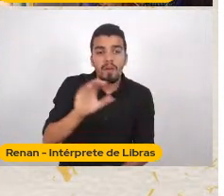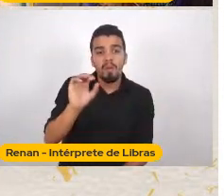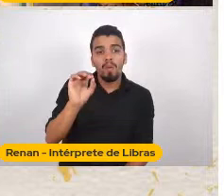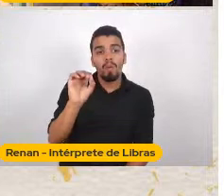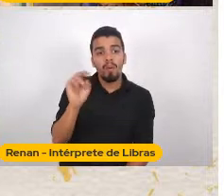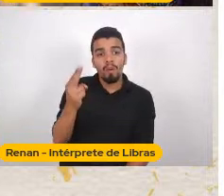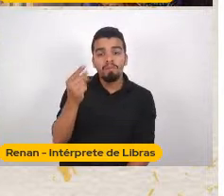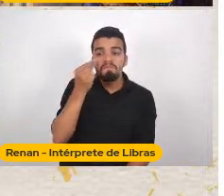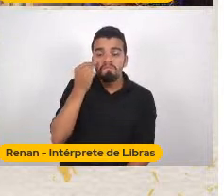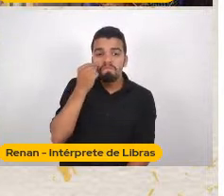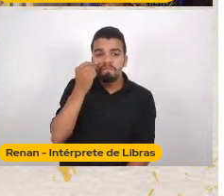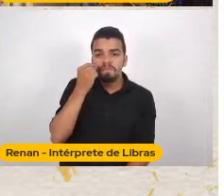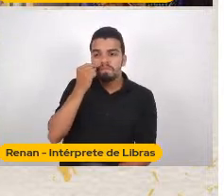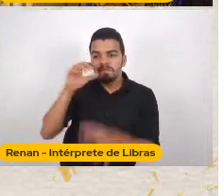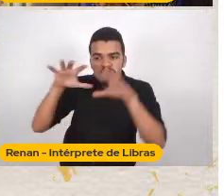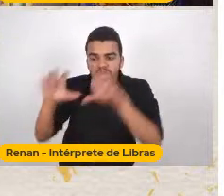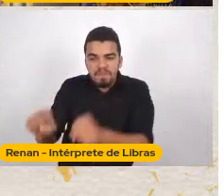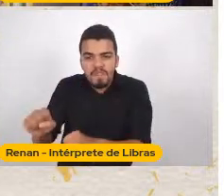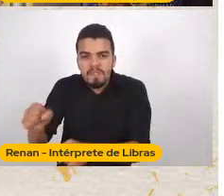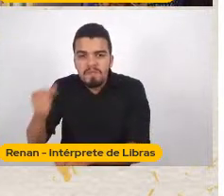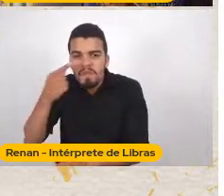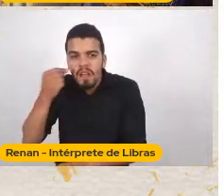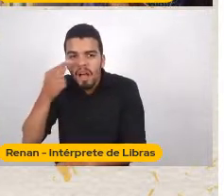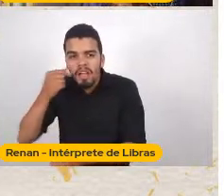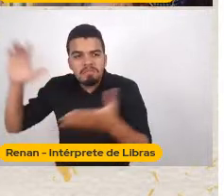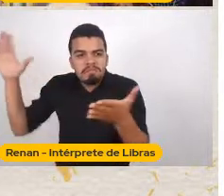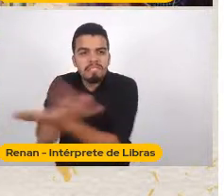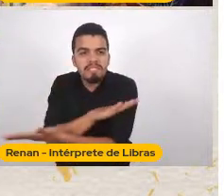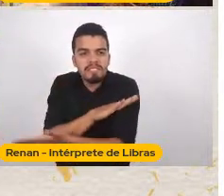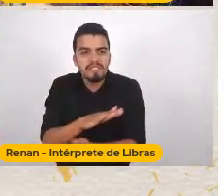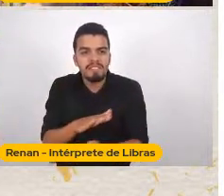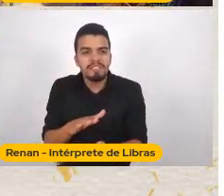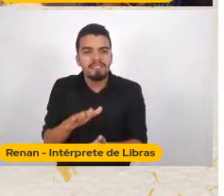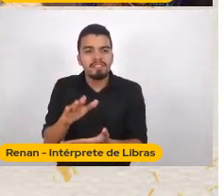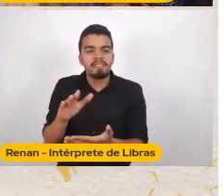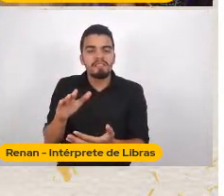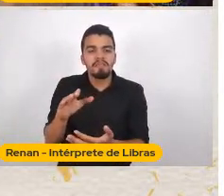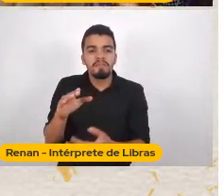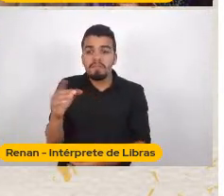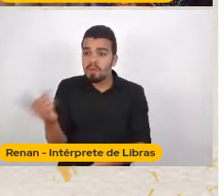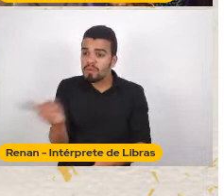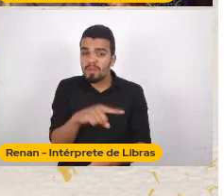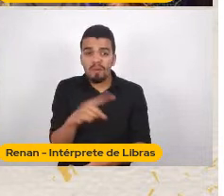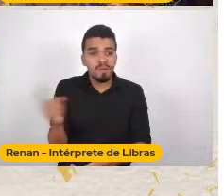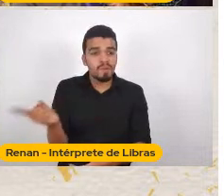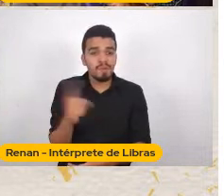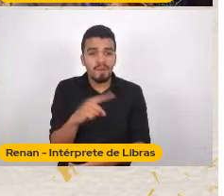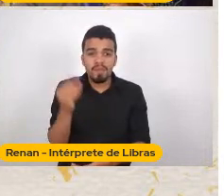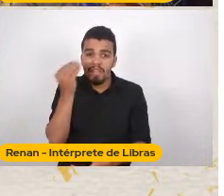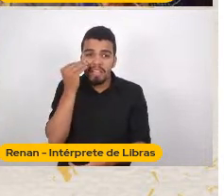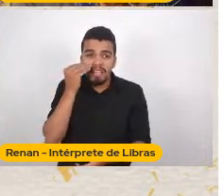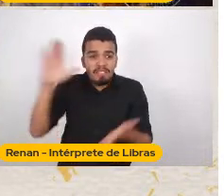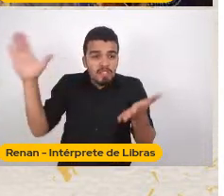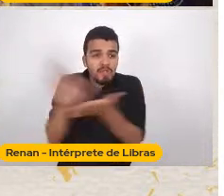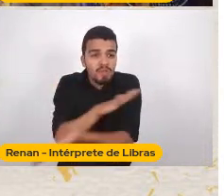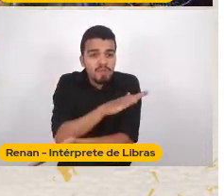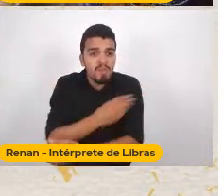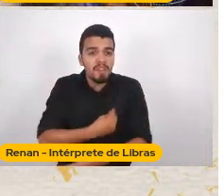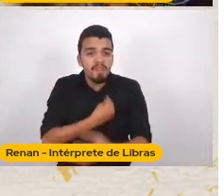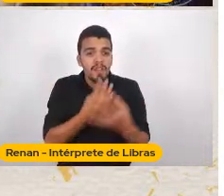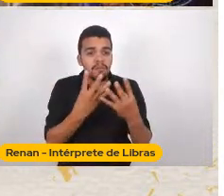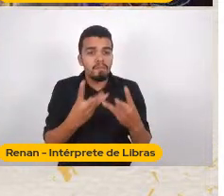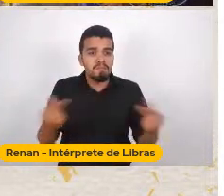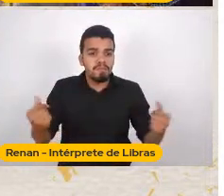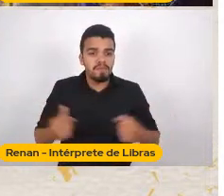Sucessivamente Numa espiral De violência Uma coisa importante Quando aparece Uma pica-pau Fêmea